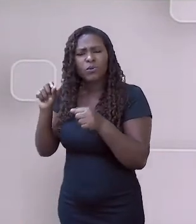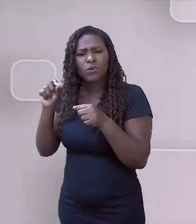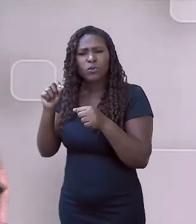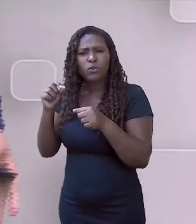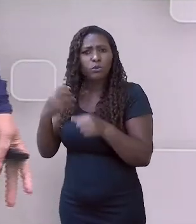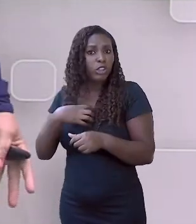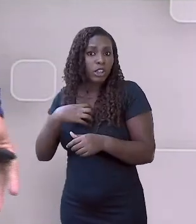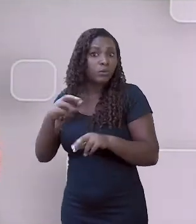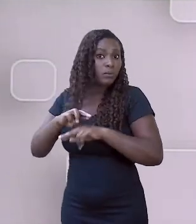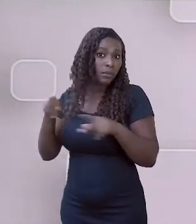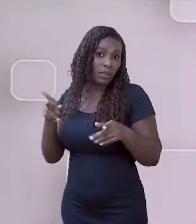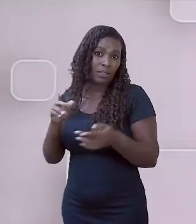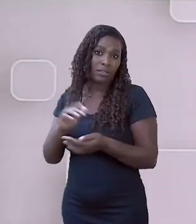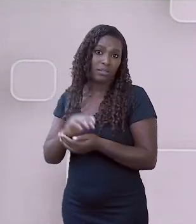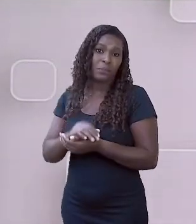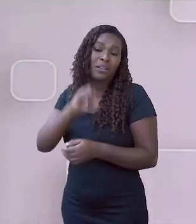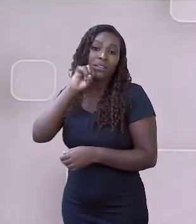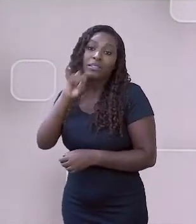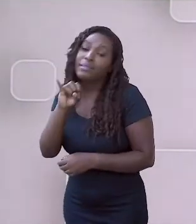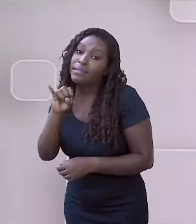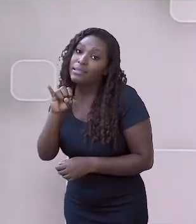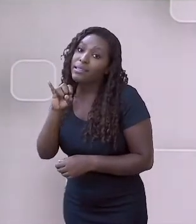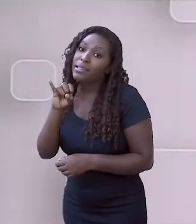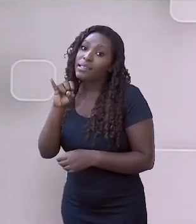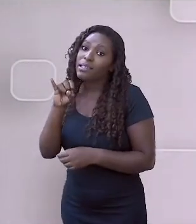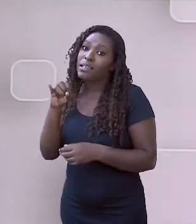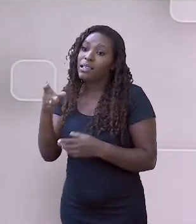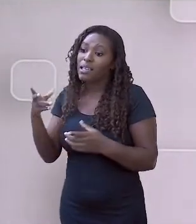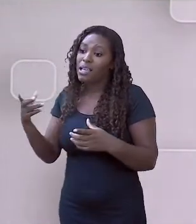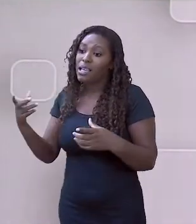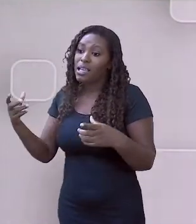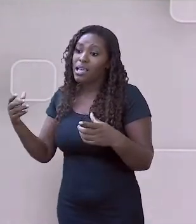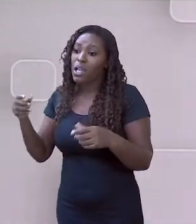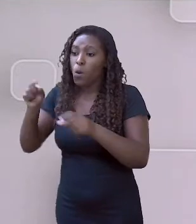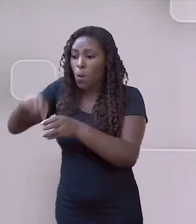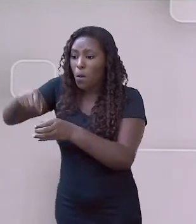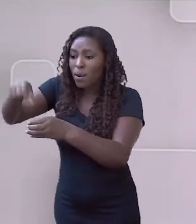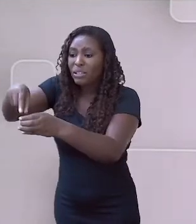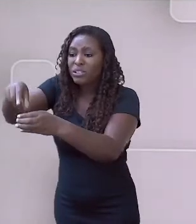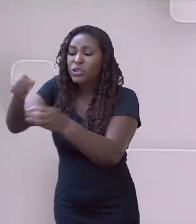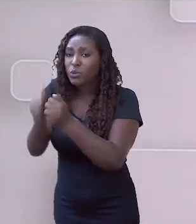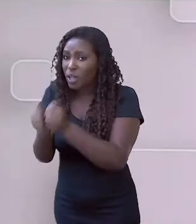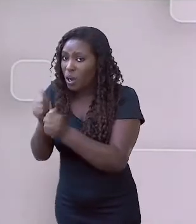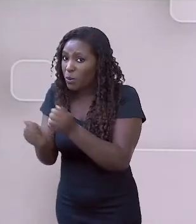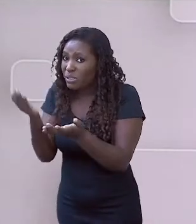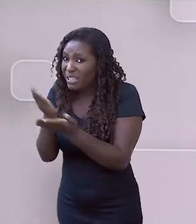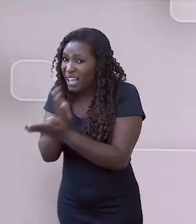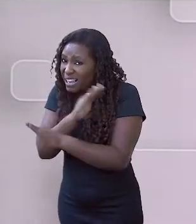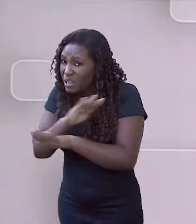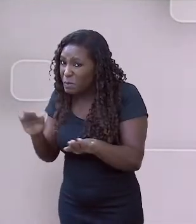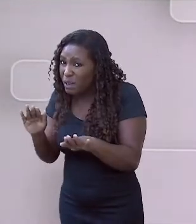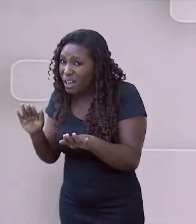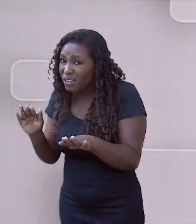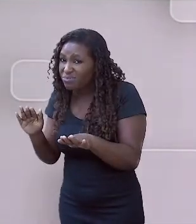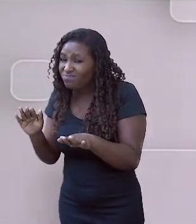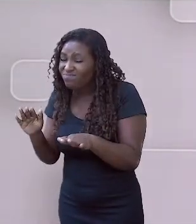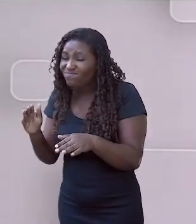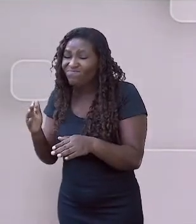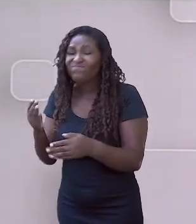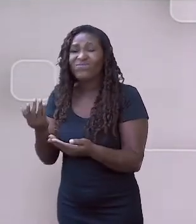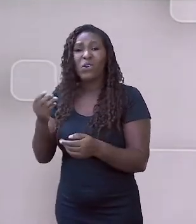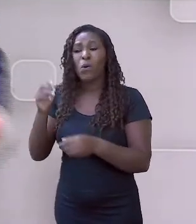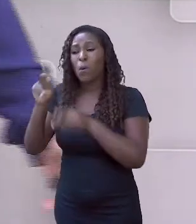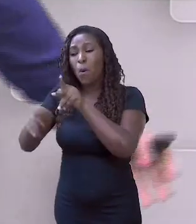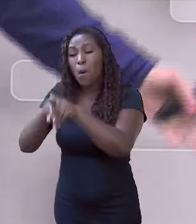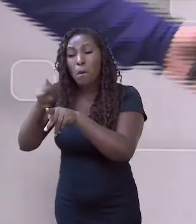trágico, de tão grande. Então, o que acontece? Nesses países, a agricultura,